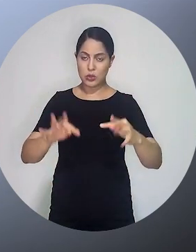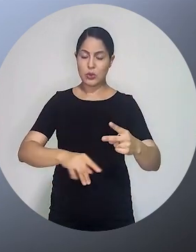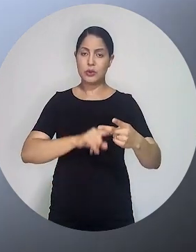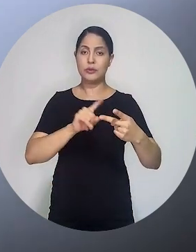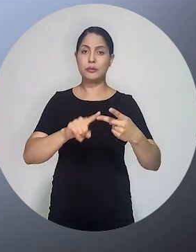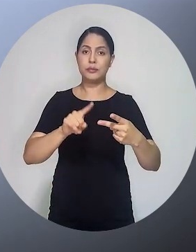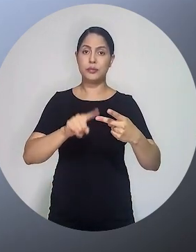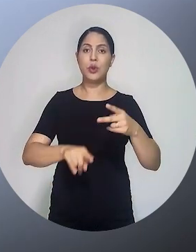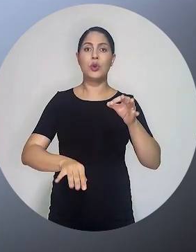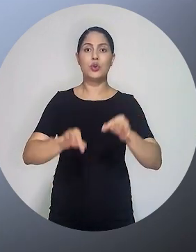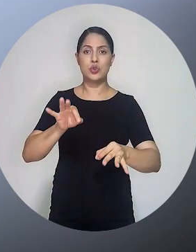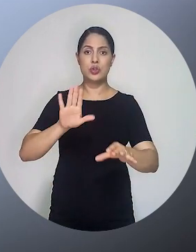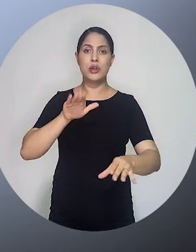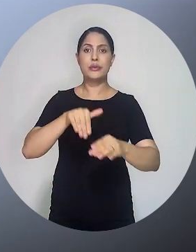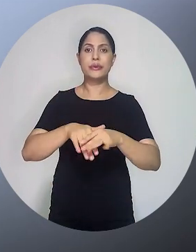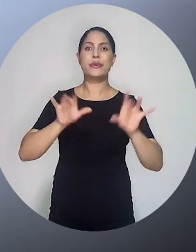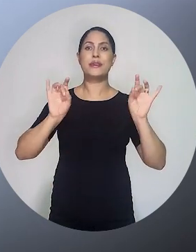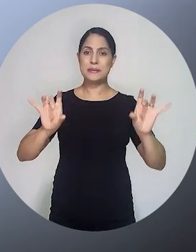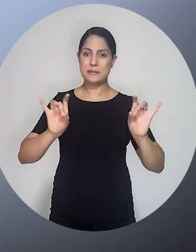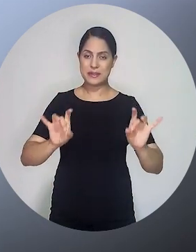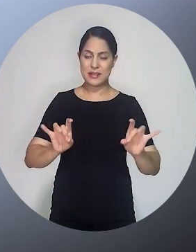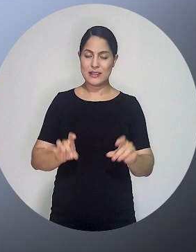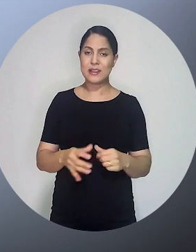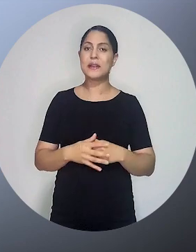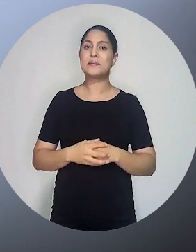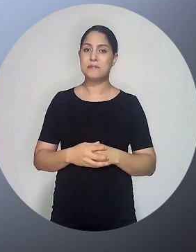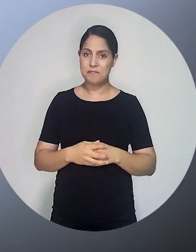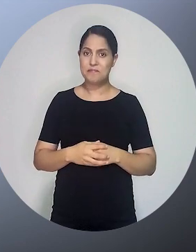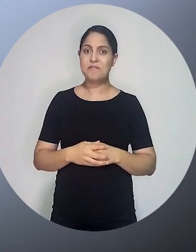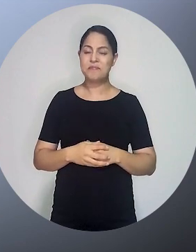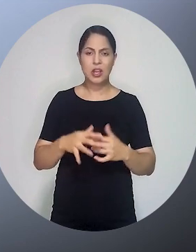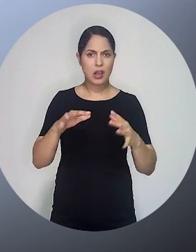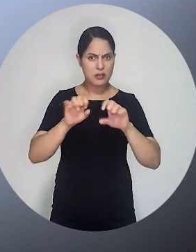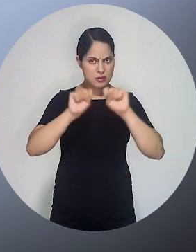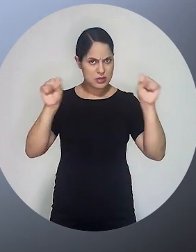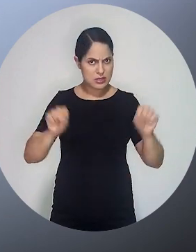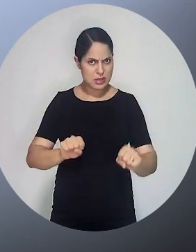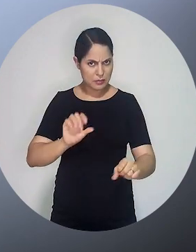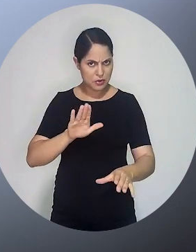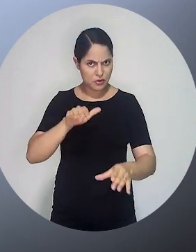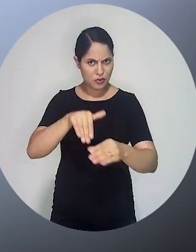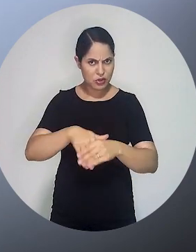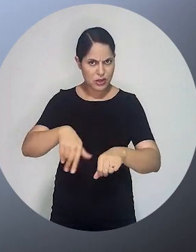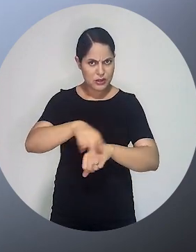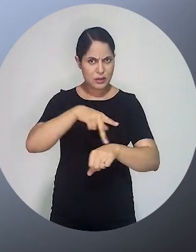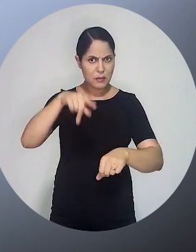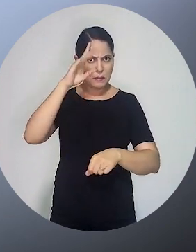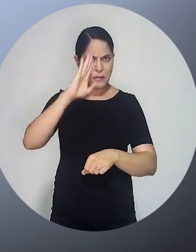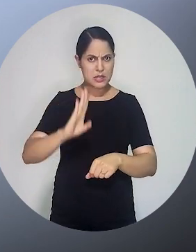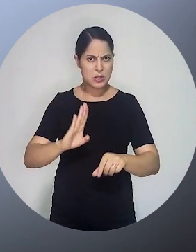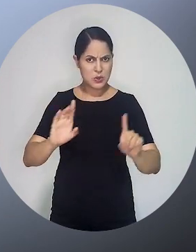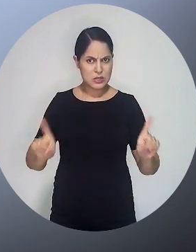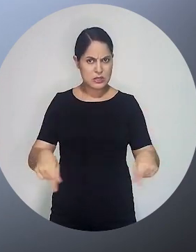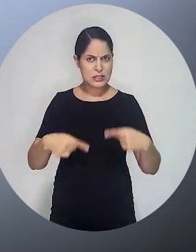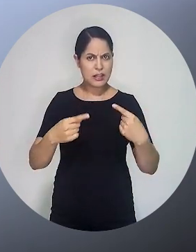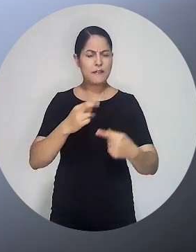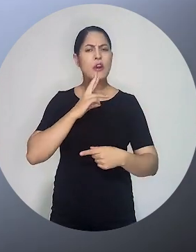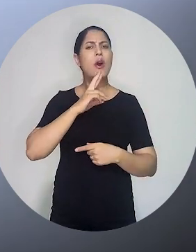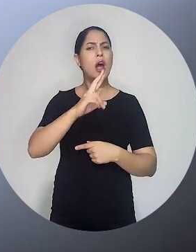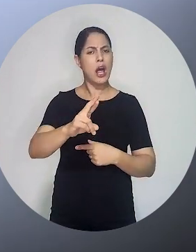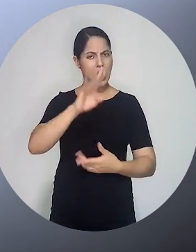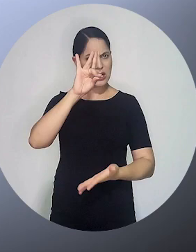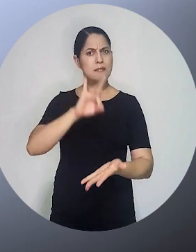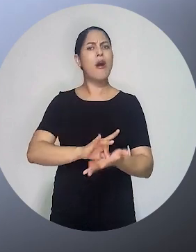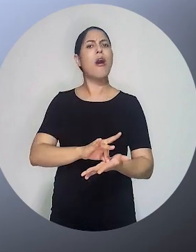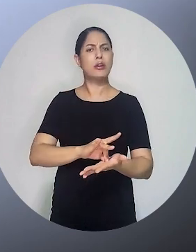sistema eletrônico de votação e a justiça eleitoral especializada. O sistema eletrônico de votação brasileiro